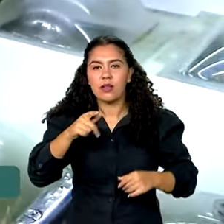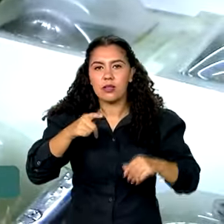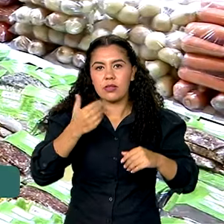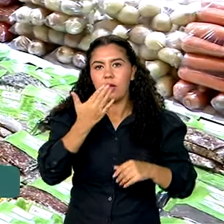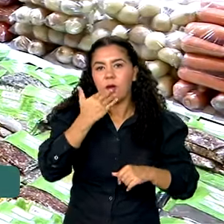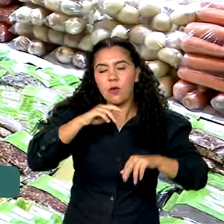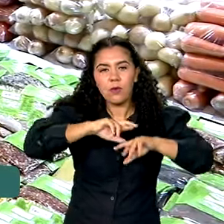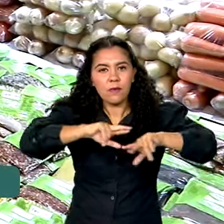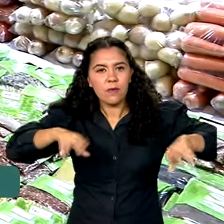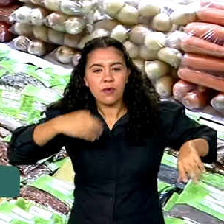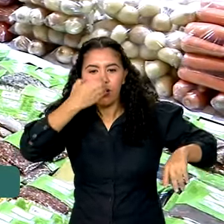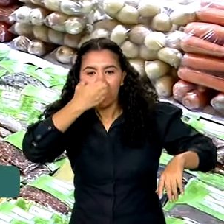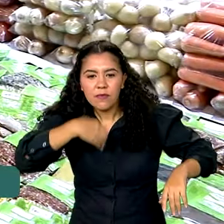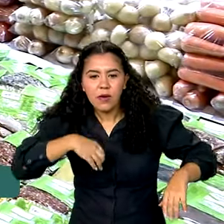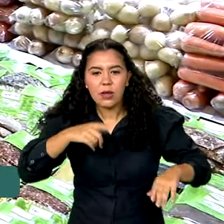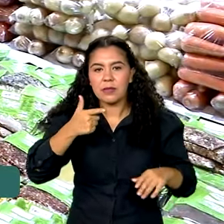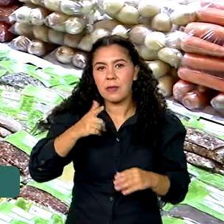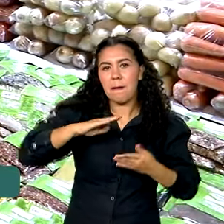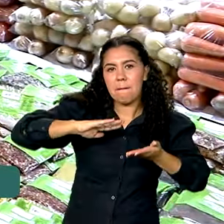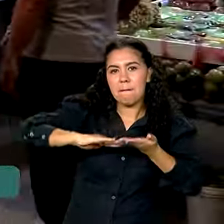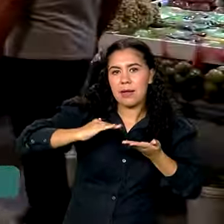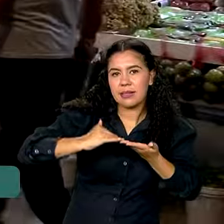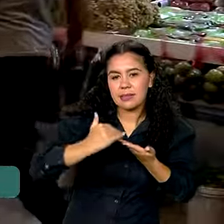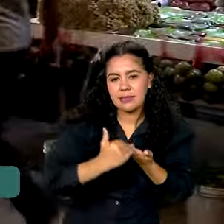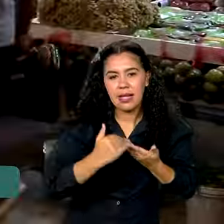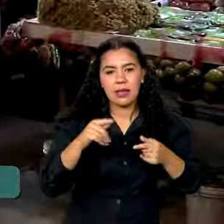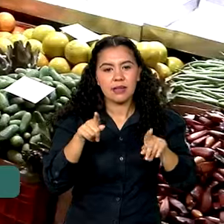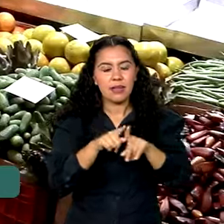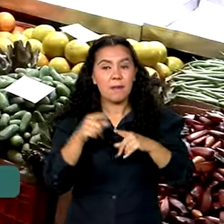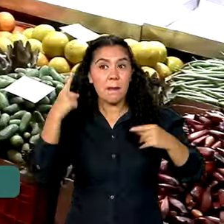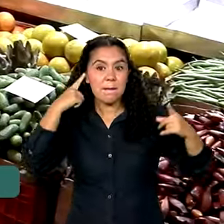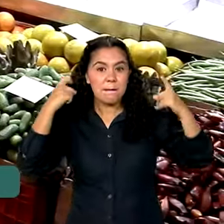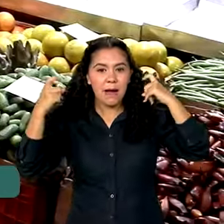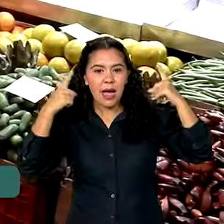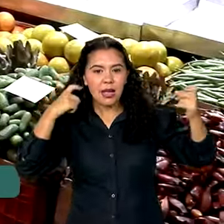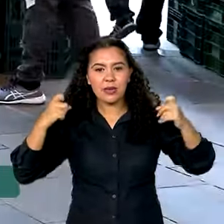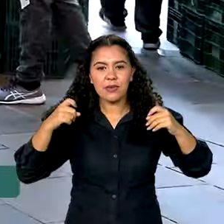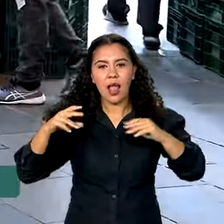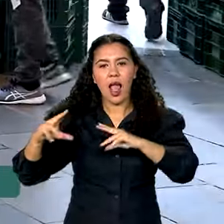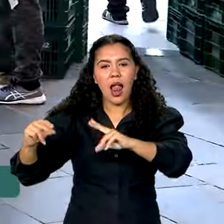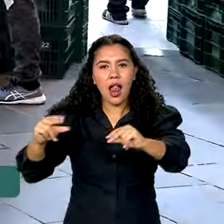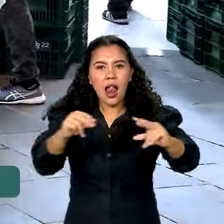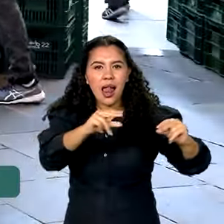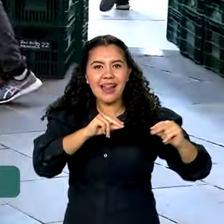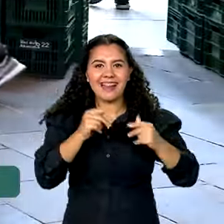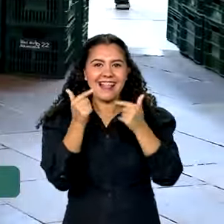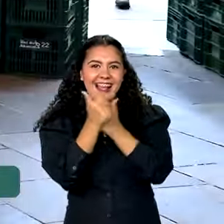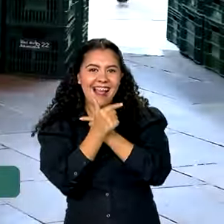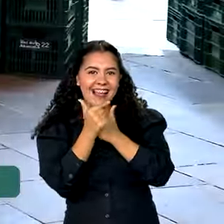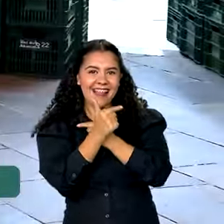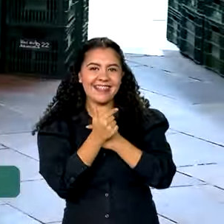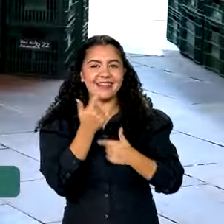mate. Ver o colorido dos temperos, o barulho, a conversa, o riso.